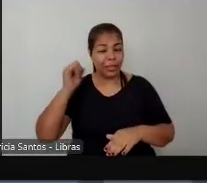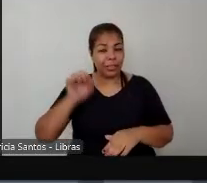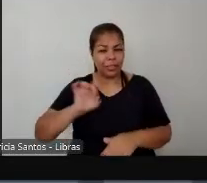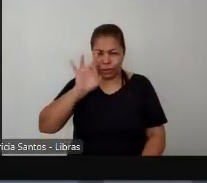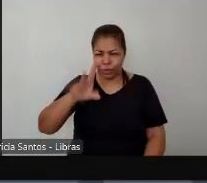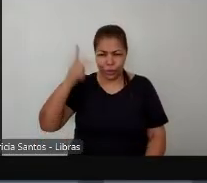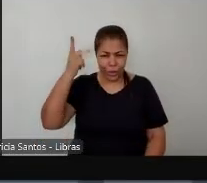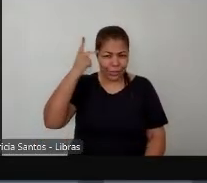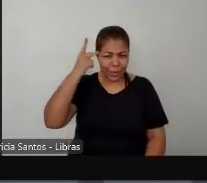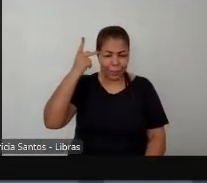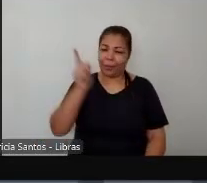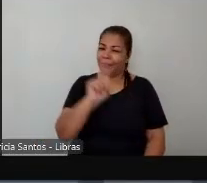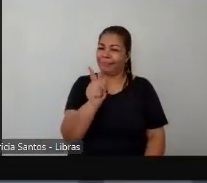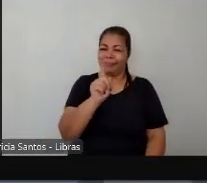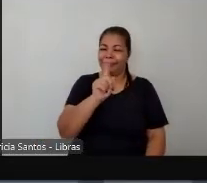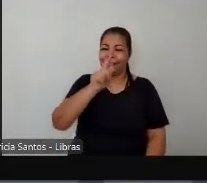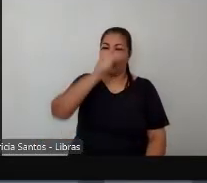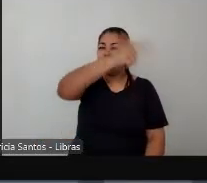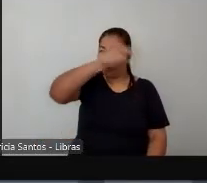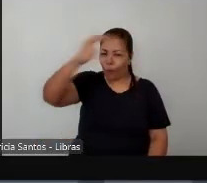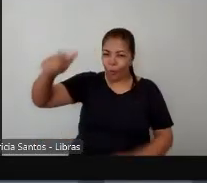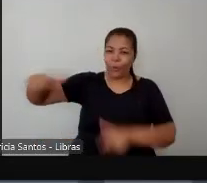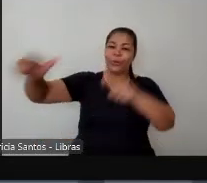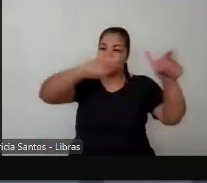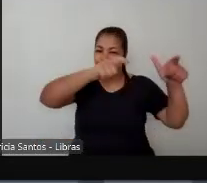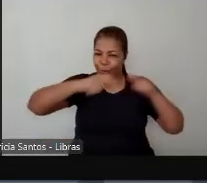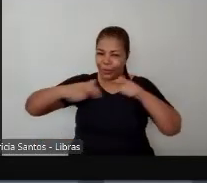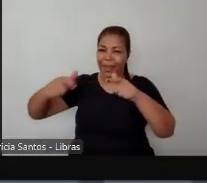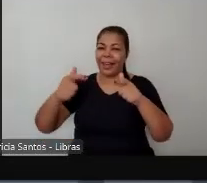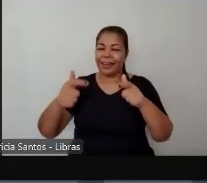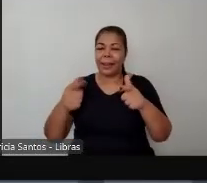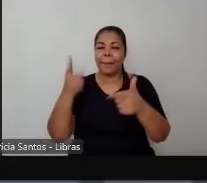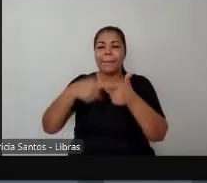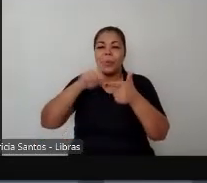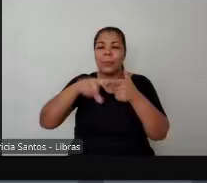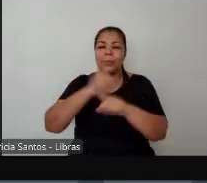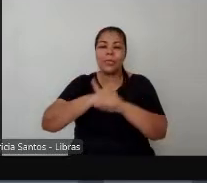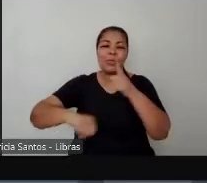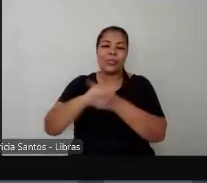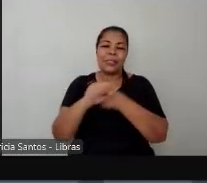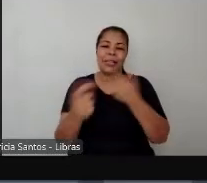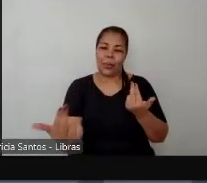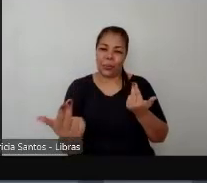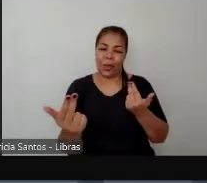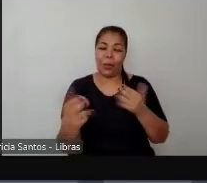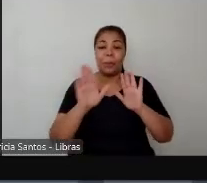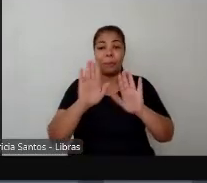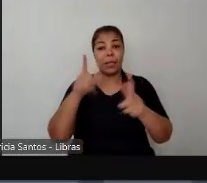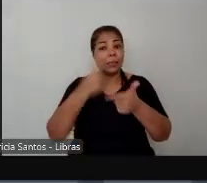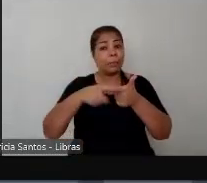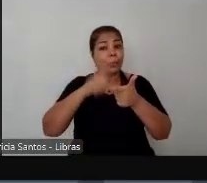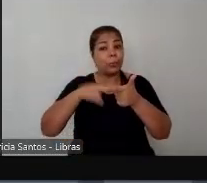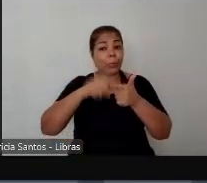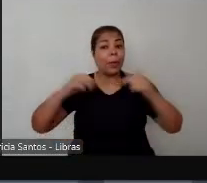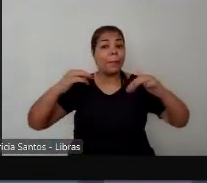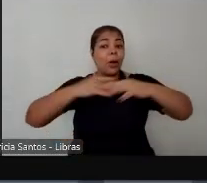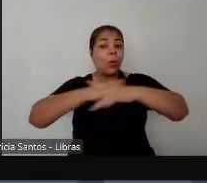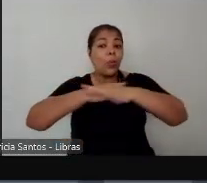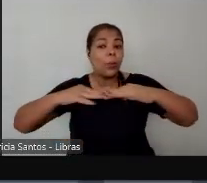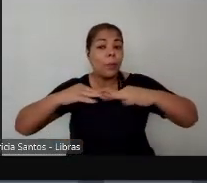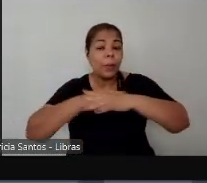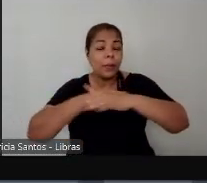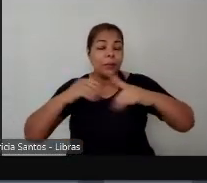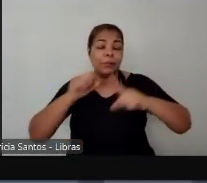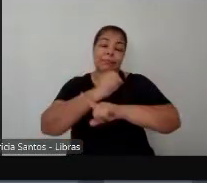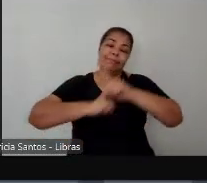lugares com problemas sociais parecidos e o problema urbano social costuma de